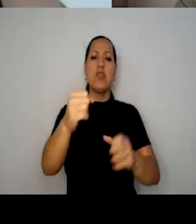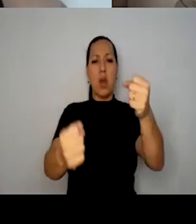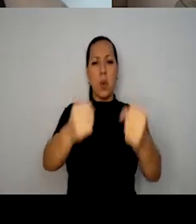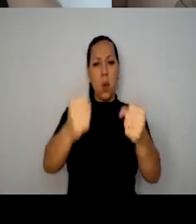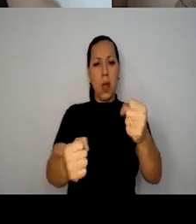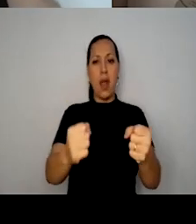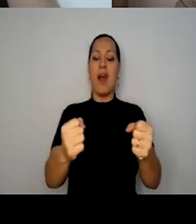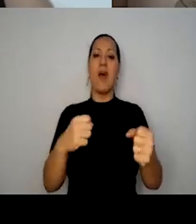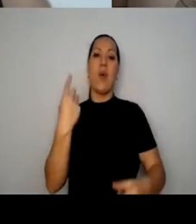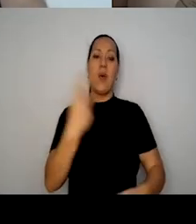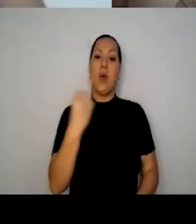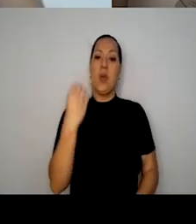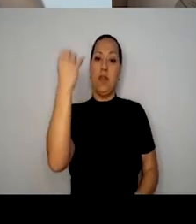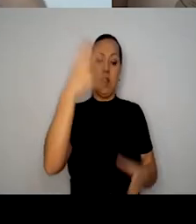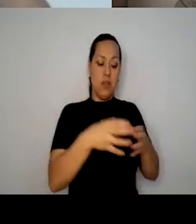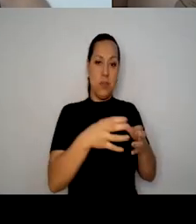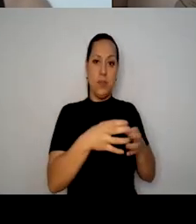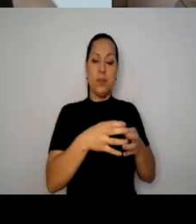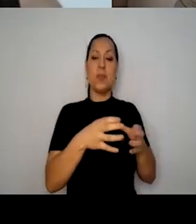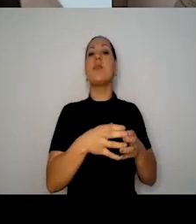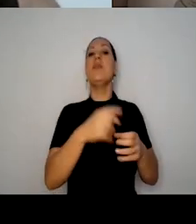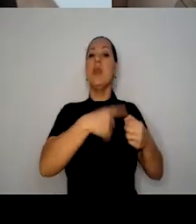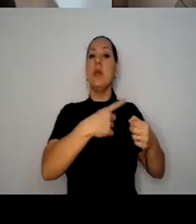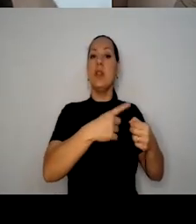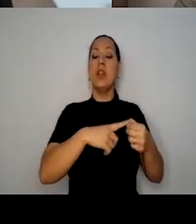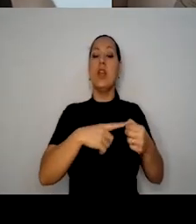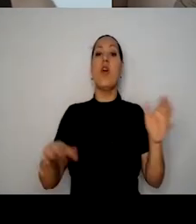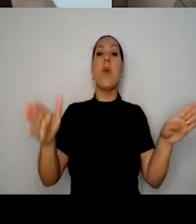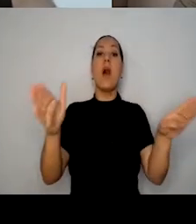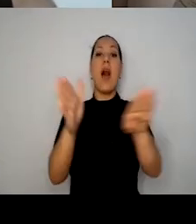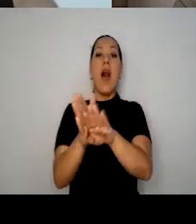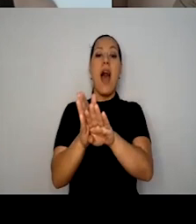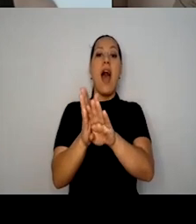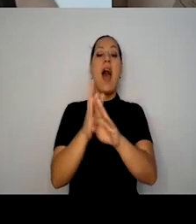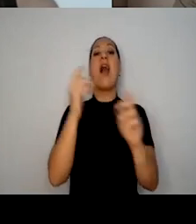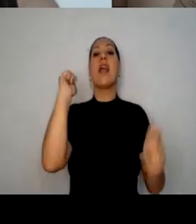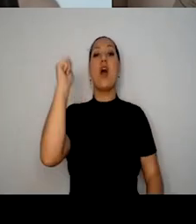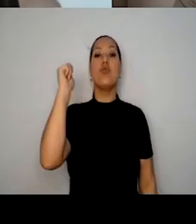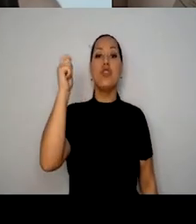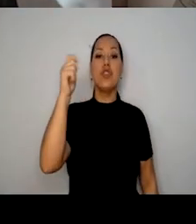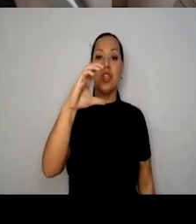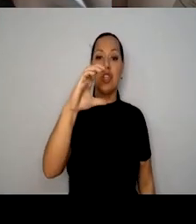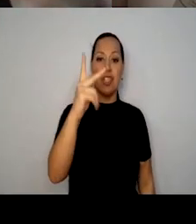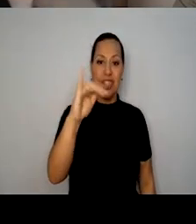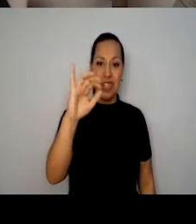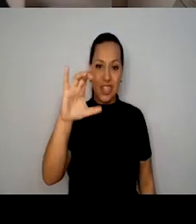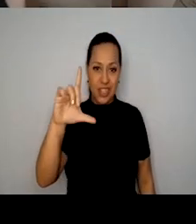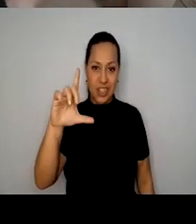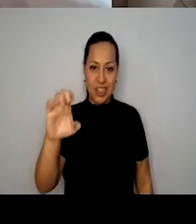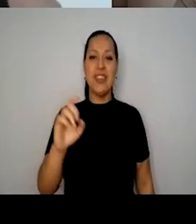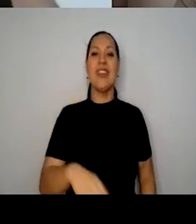saímos de Presidente Prudente com destino ao Chile. É claro que a gente terminou no Paraguai, na Argentina, não chegou no Chile,